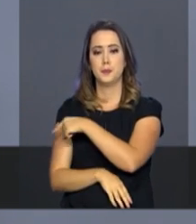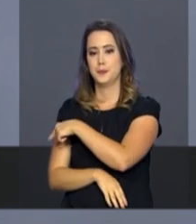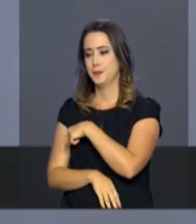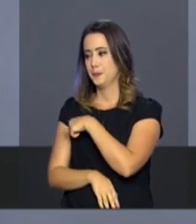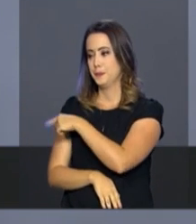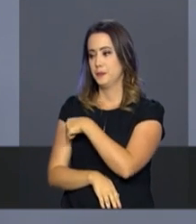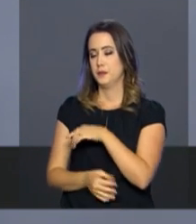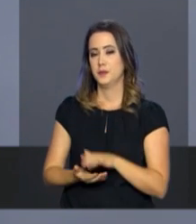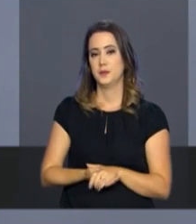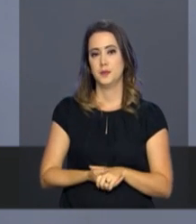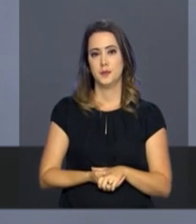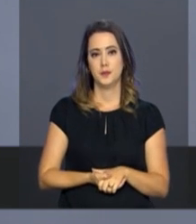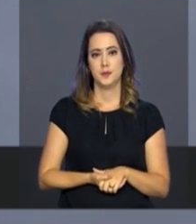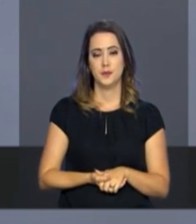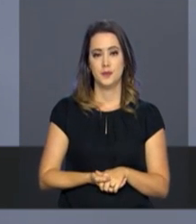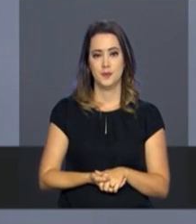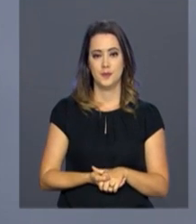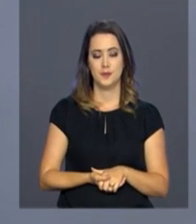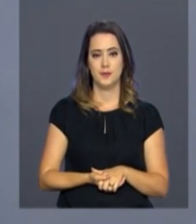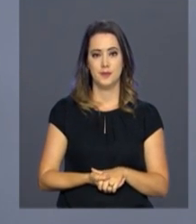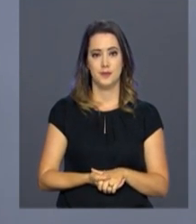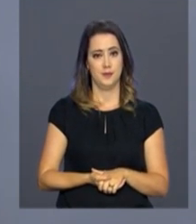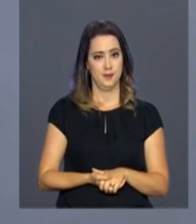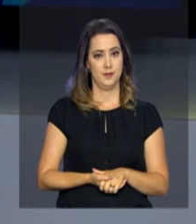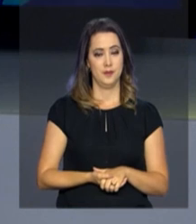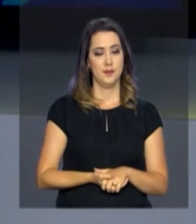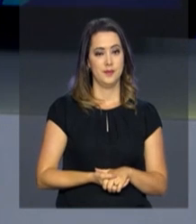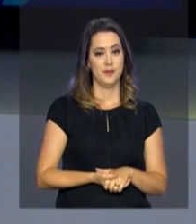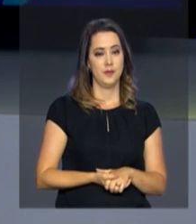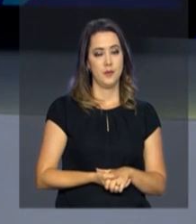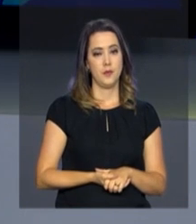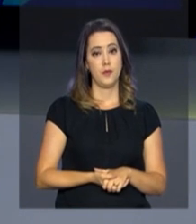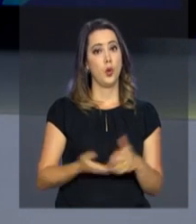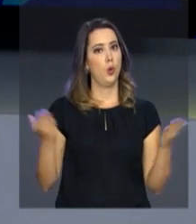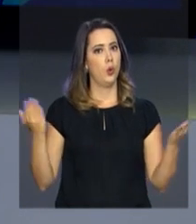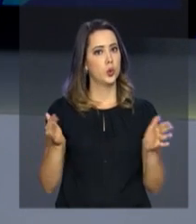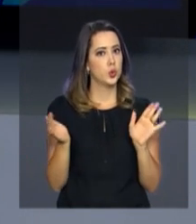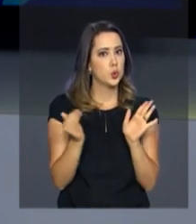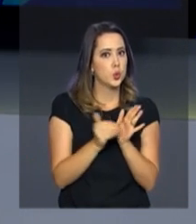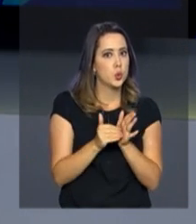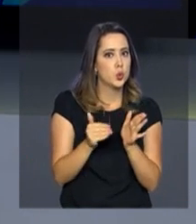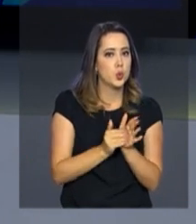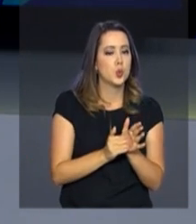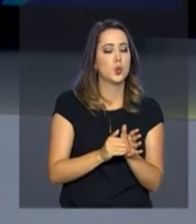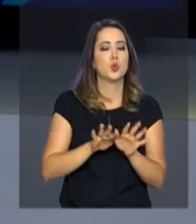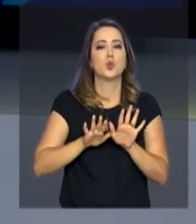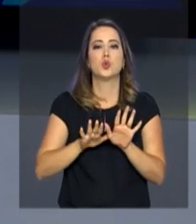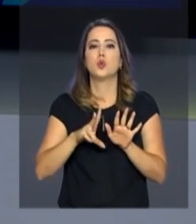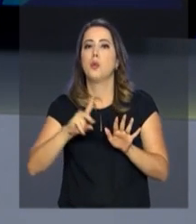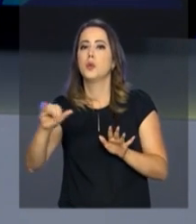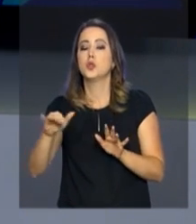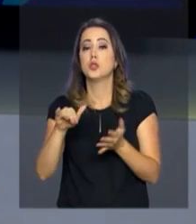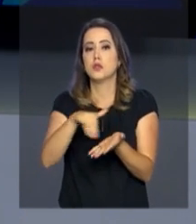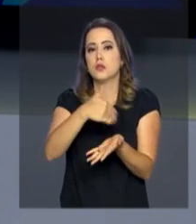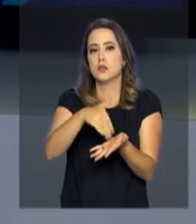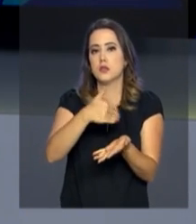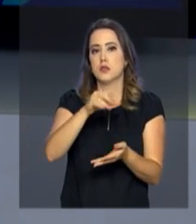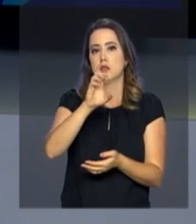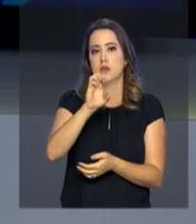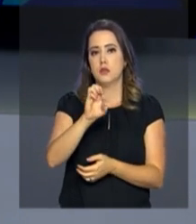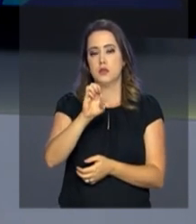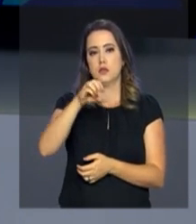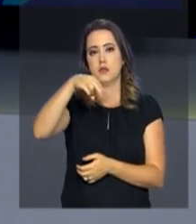.gov.br. Hoje é o último dia de inscrição para o Enseja. A prova é